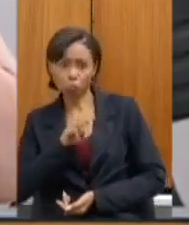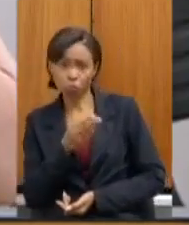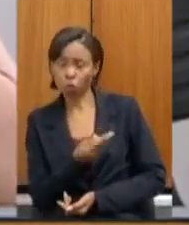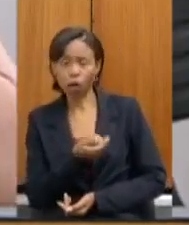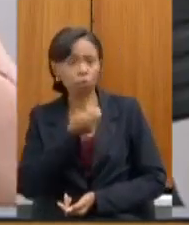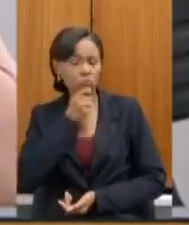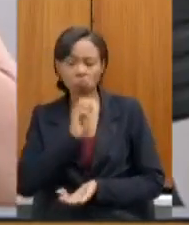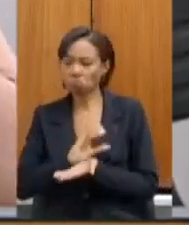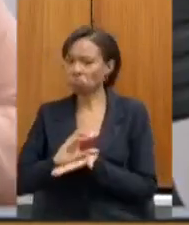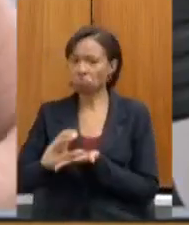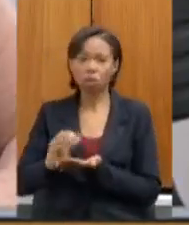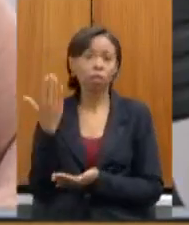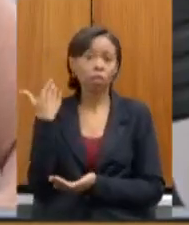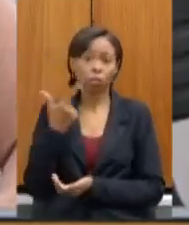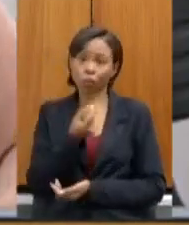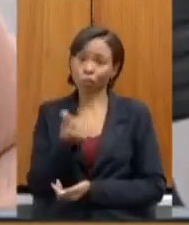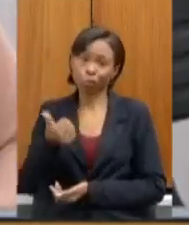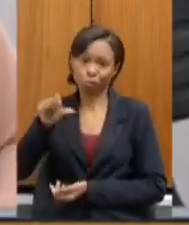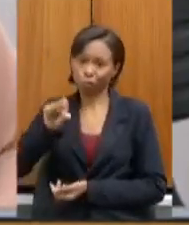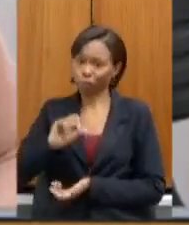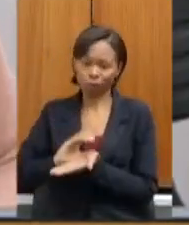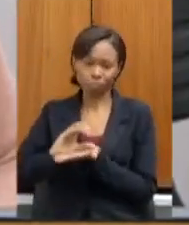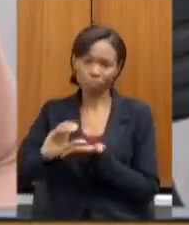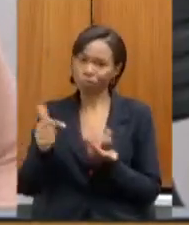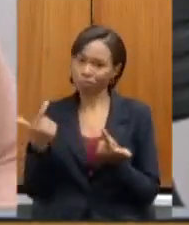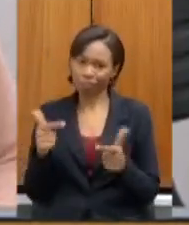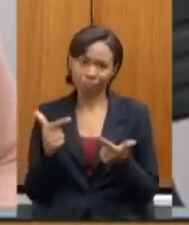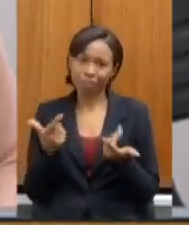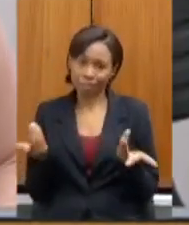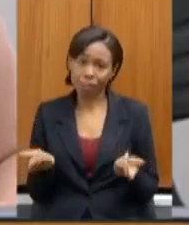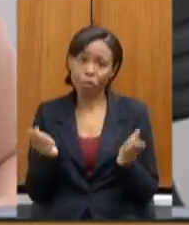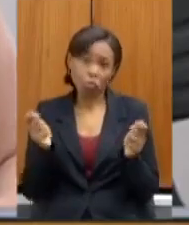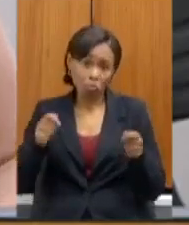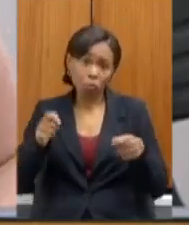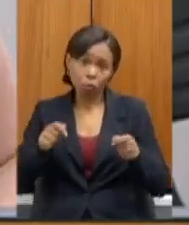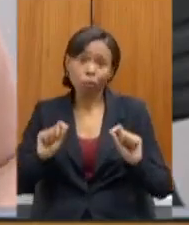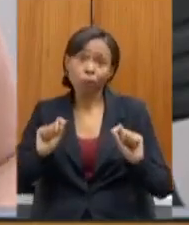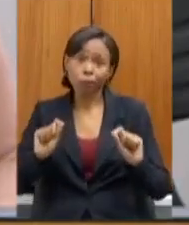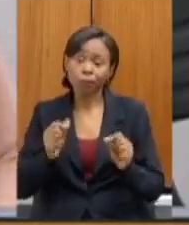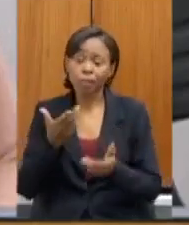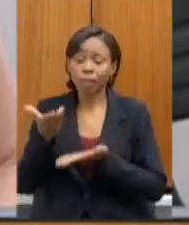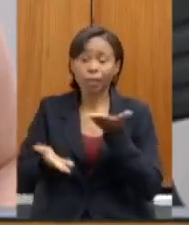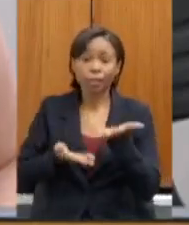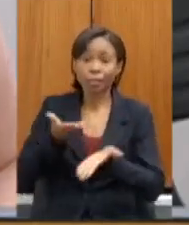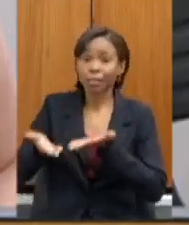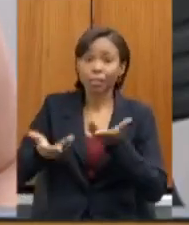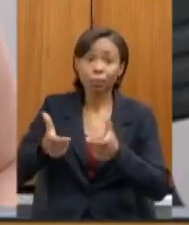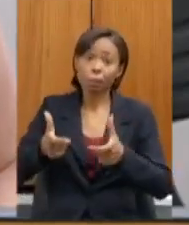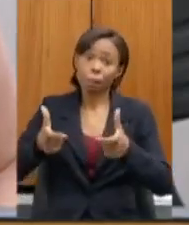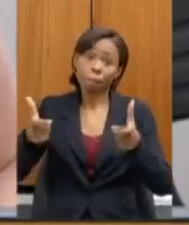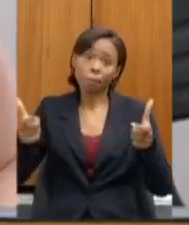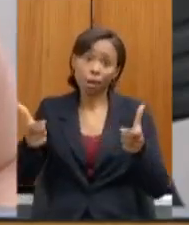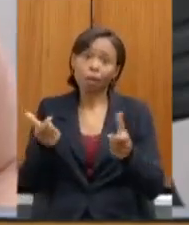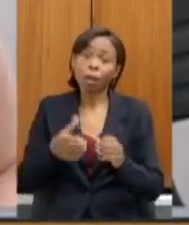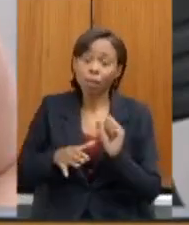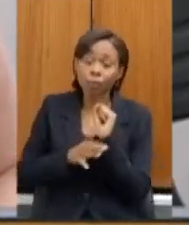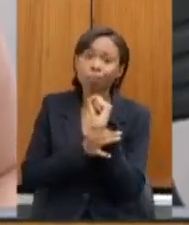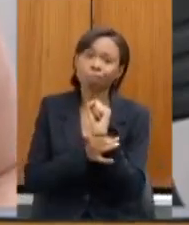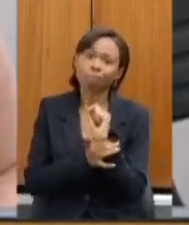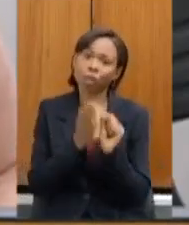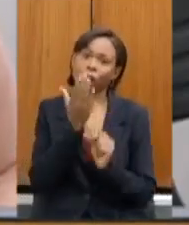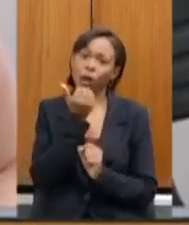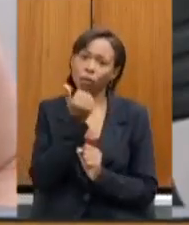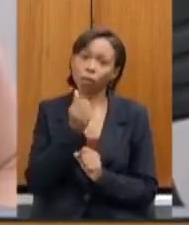investidos no ano de 2019 é possível ampliar o atendimento para garantir a segurança alimentar de mais